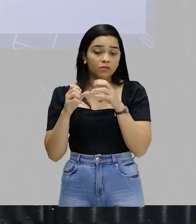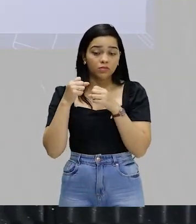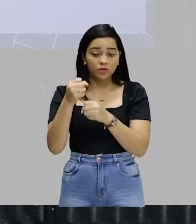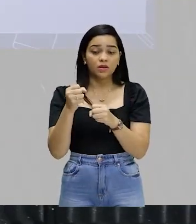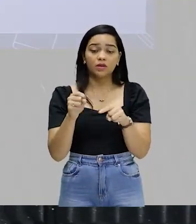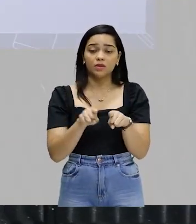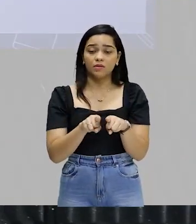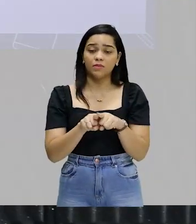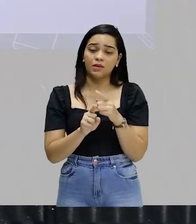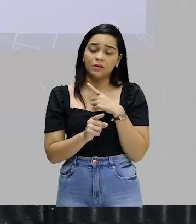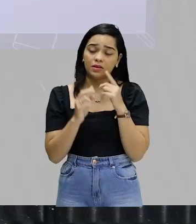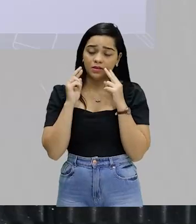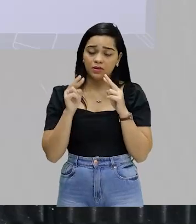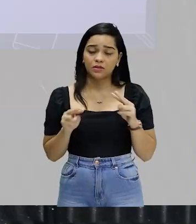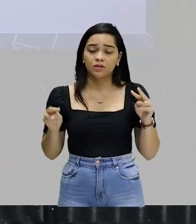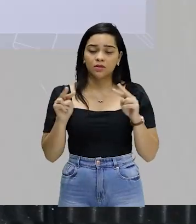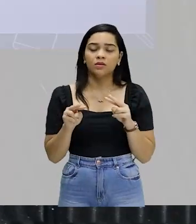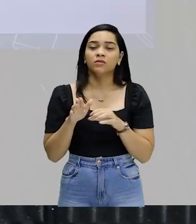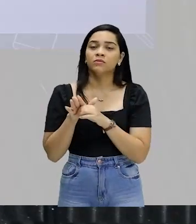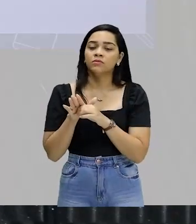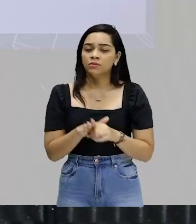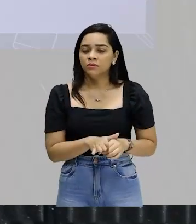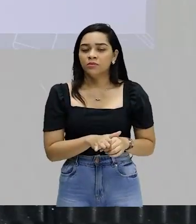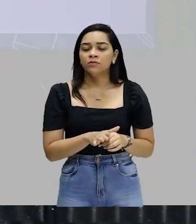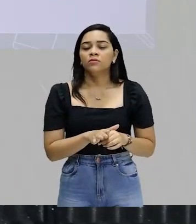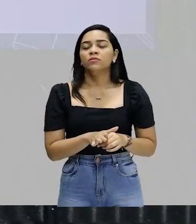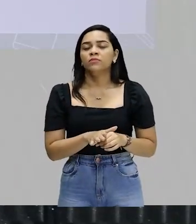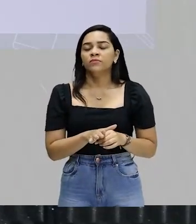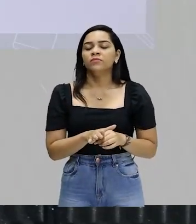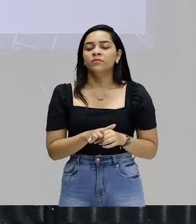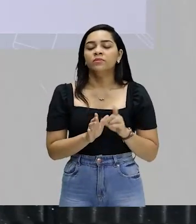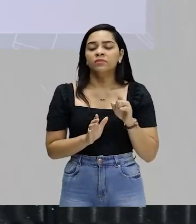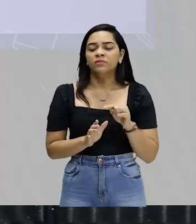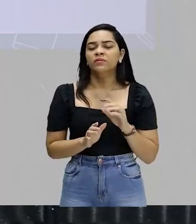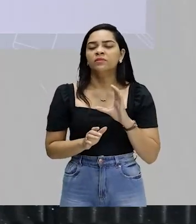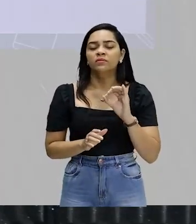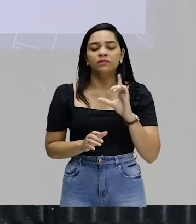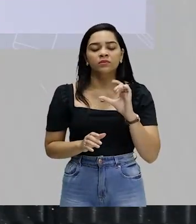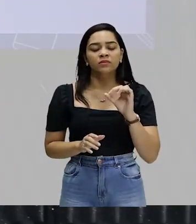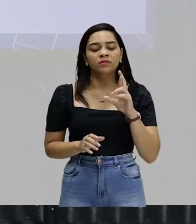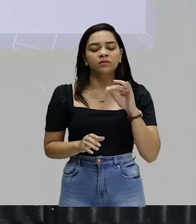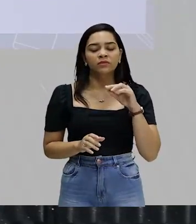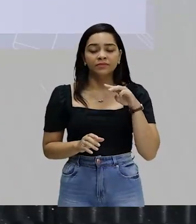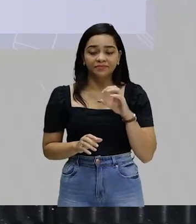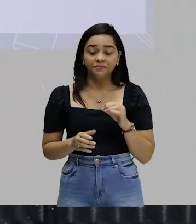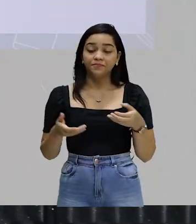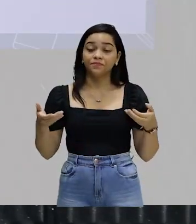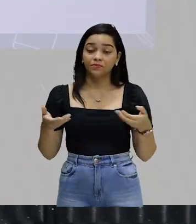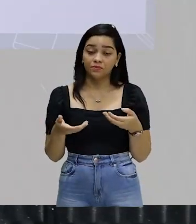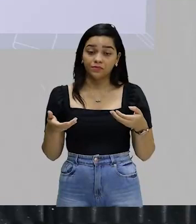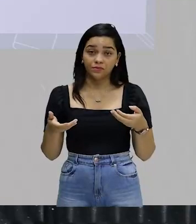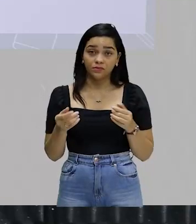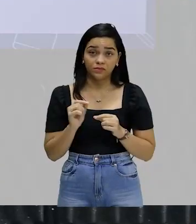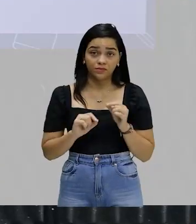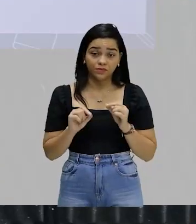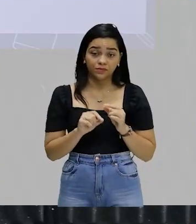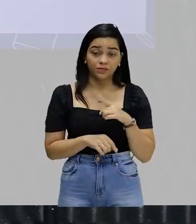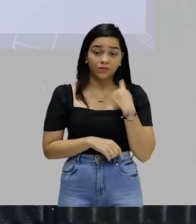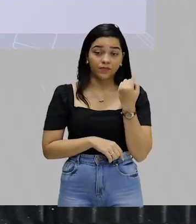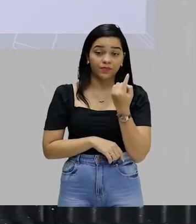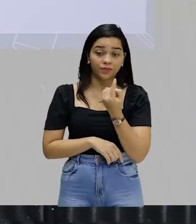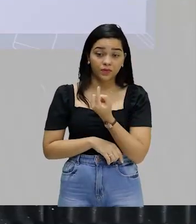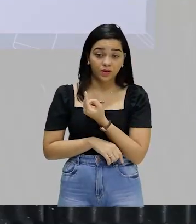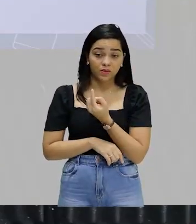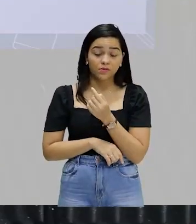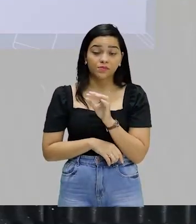ver também com essa visão preconceituosa e discriminatória que é o colorismo. Agora a gente vai para o nosso